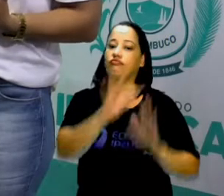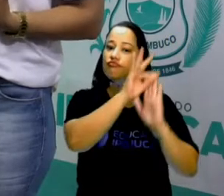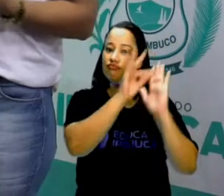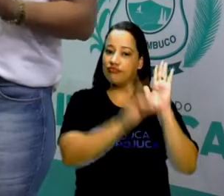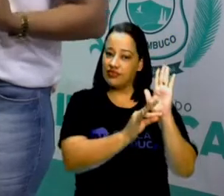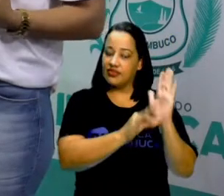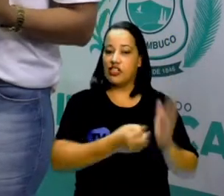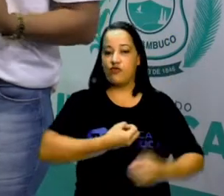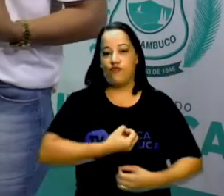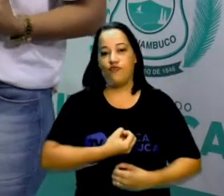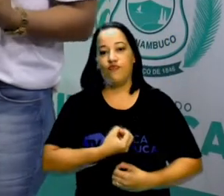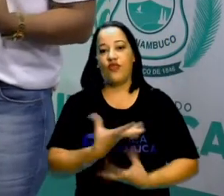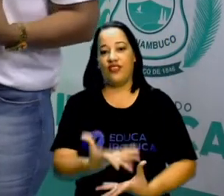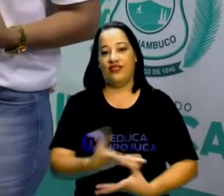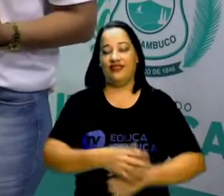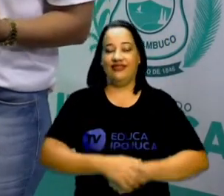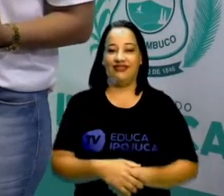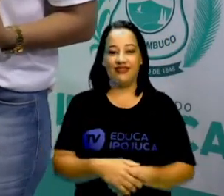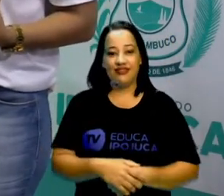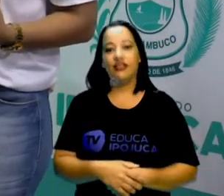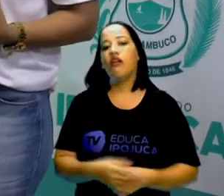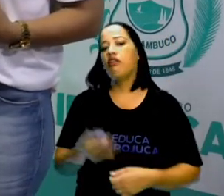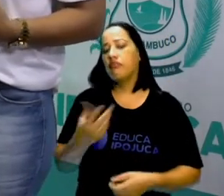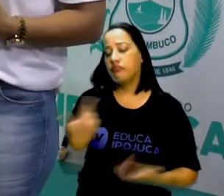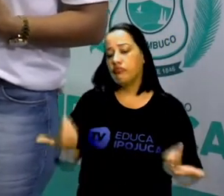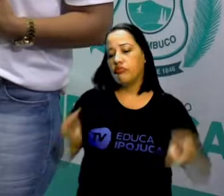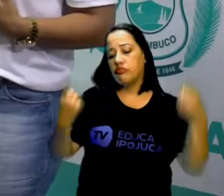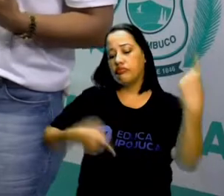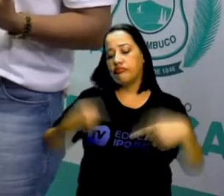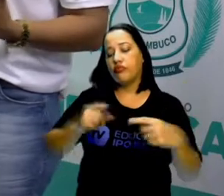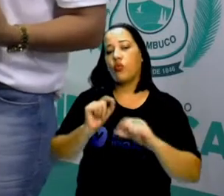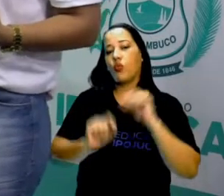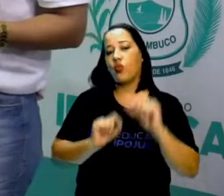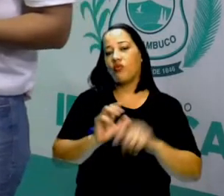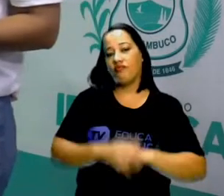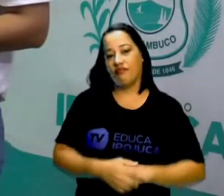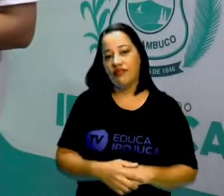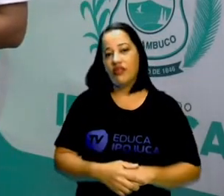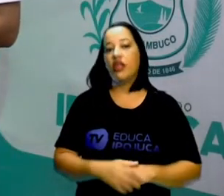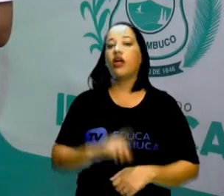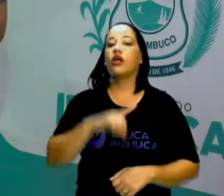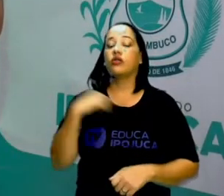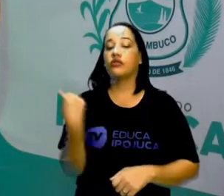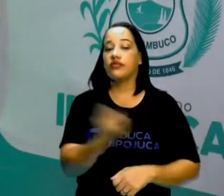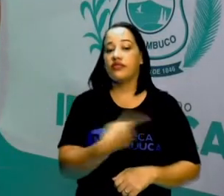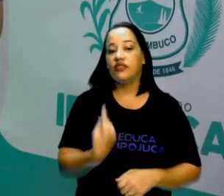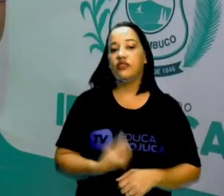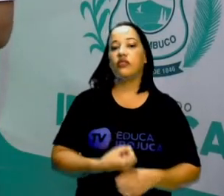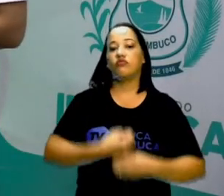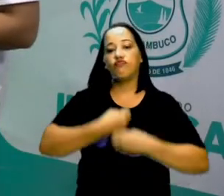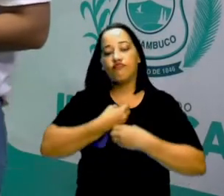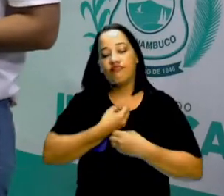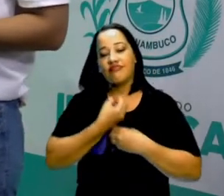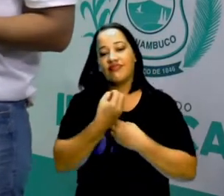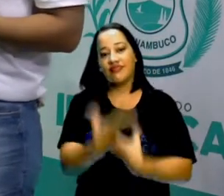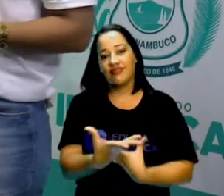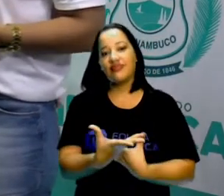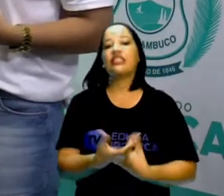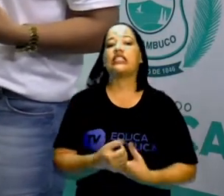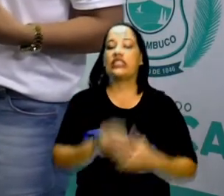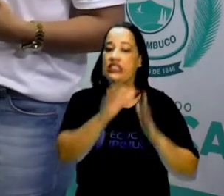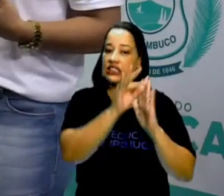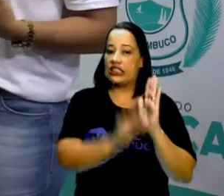Como iremos debater essa aula, professora? Iremos recitar textos poéticos de autores locais e